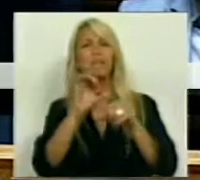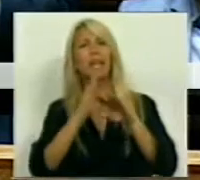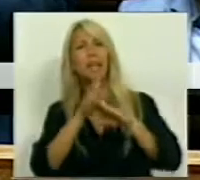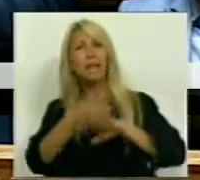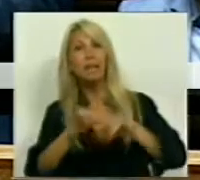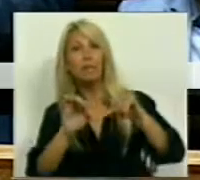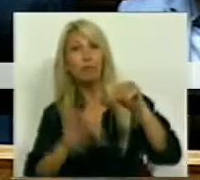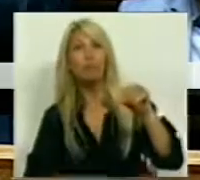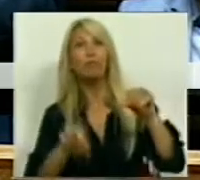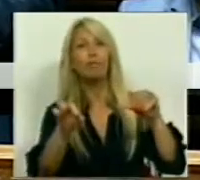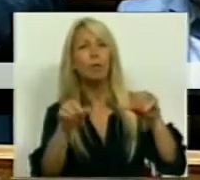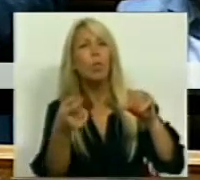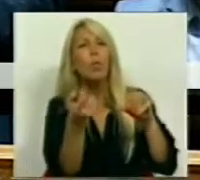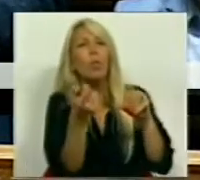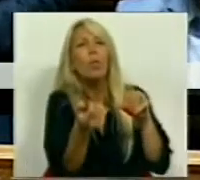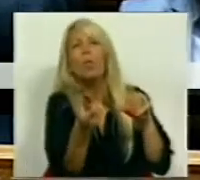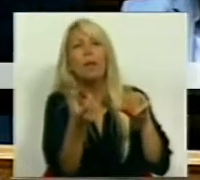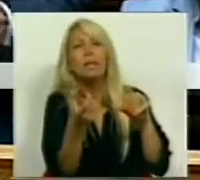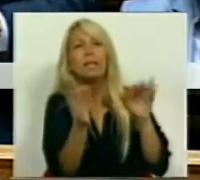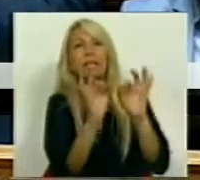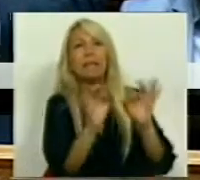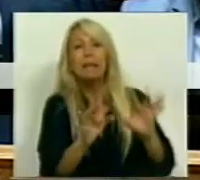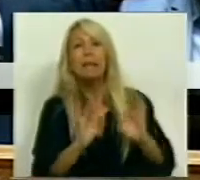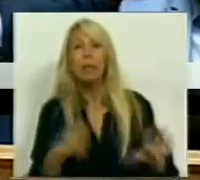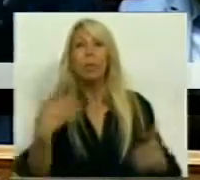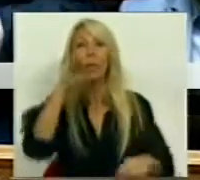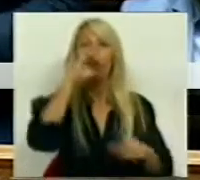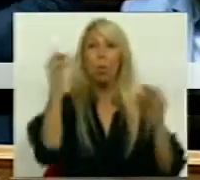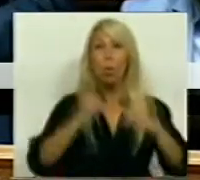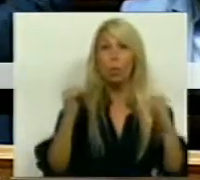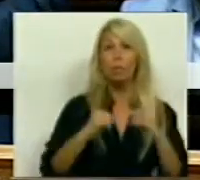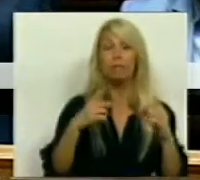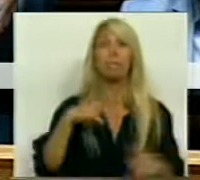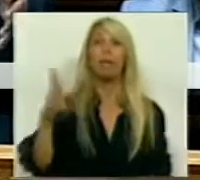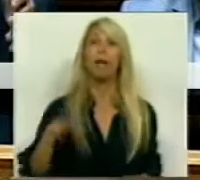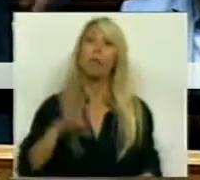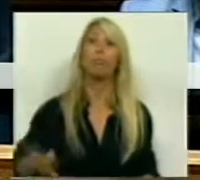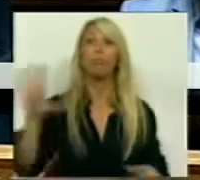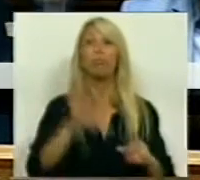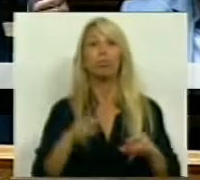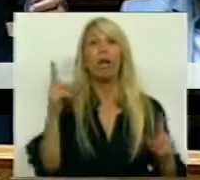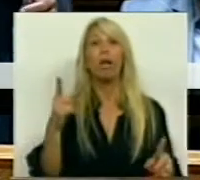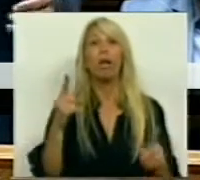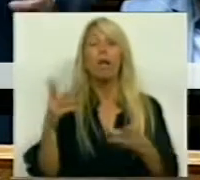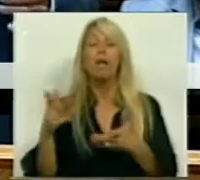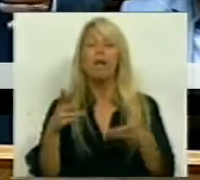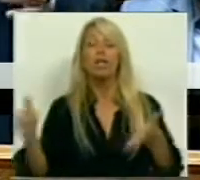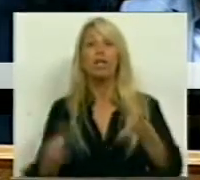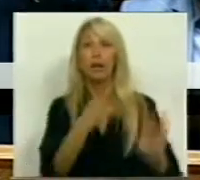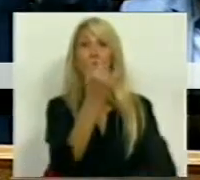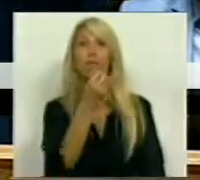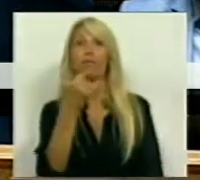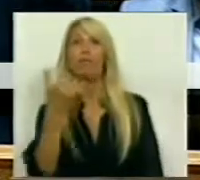o tratado orçamental e o junto à governação económica, a estratégia 2020, ou seja, o espartilho que